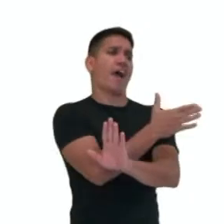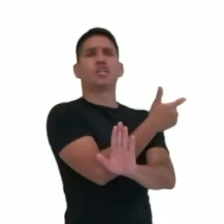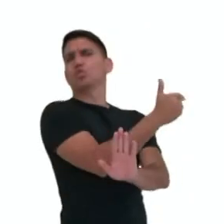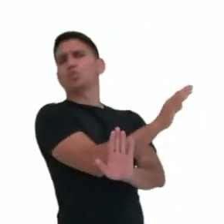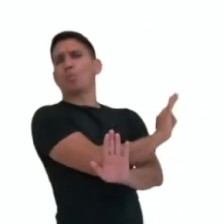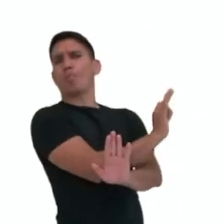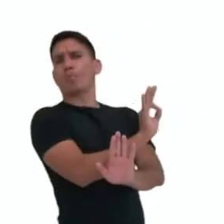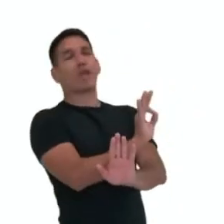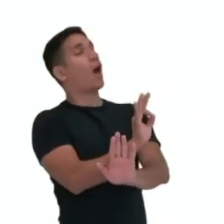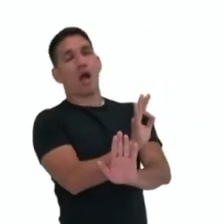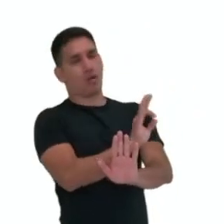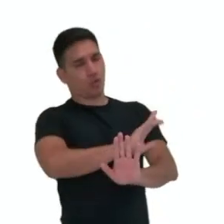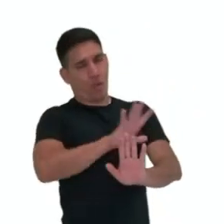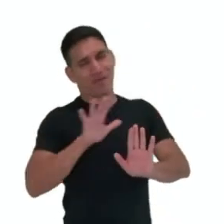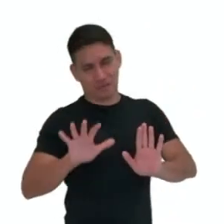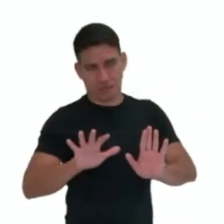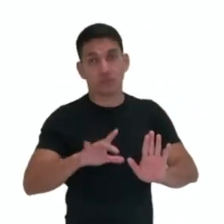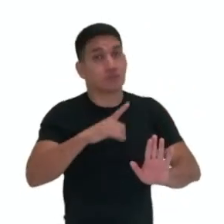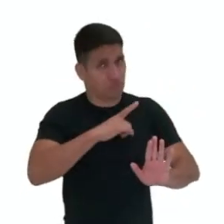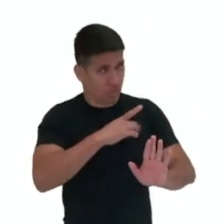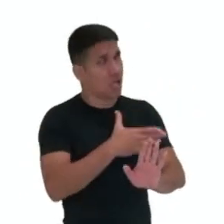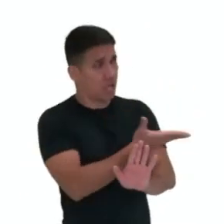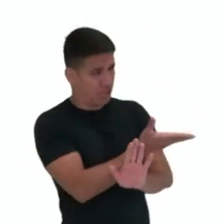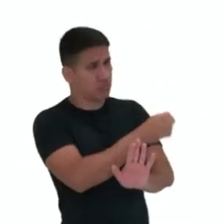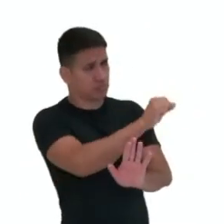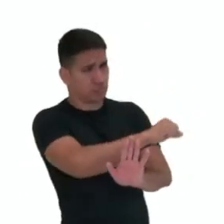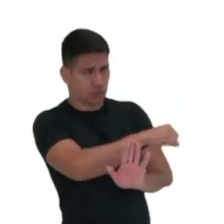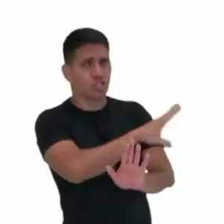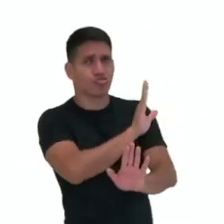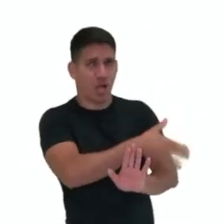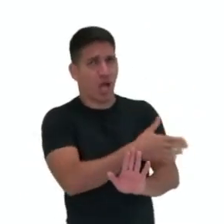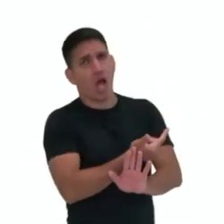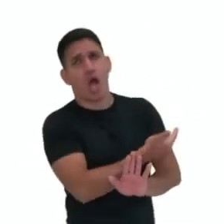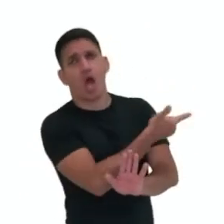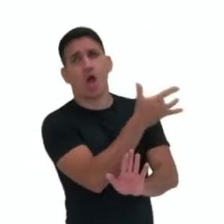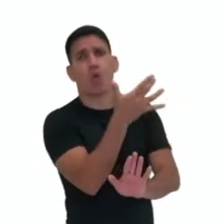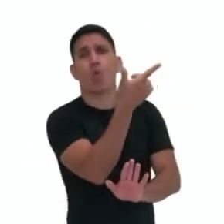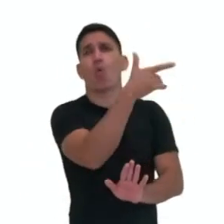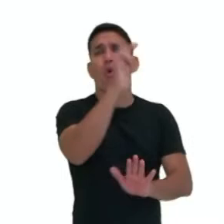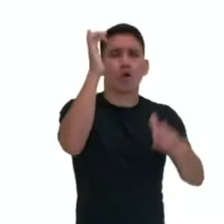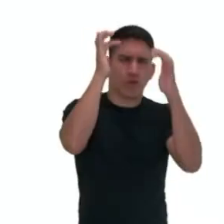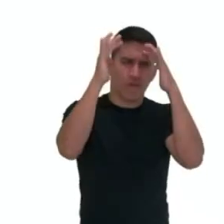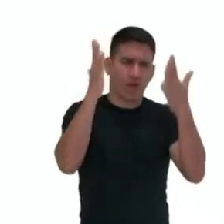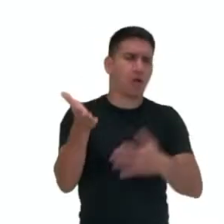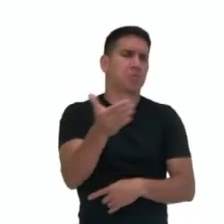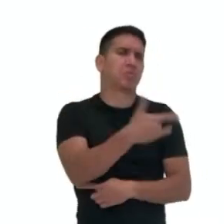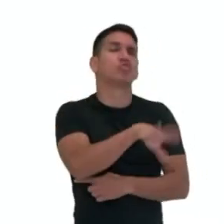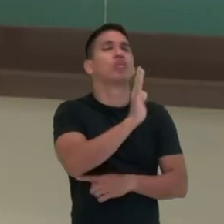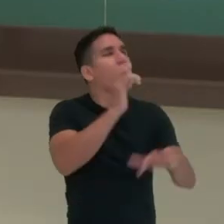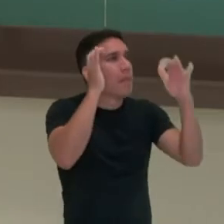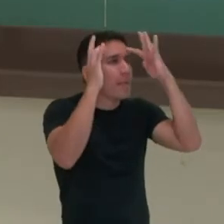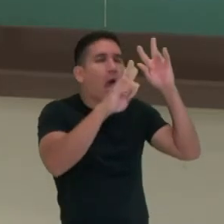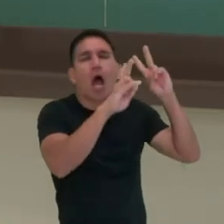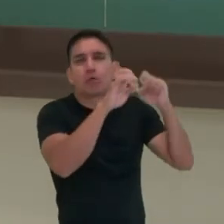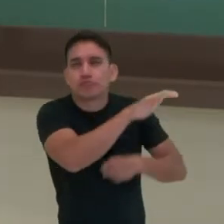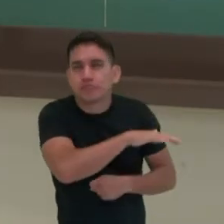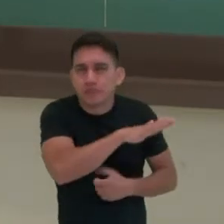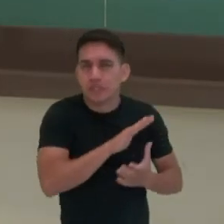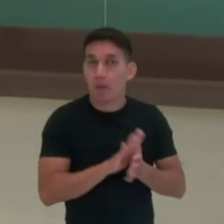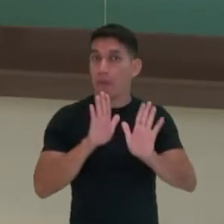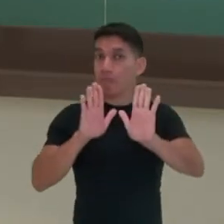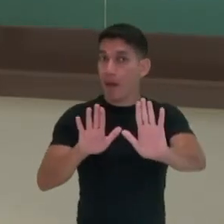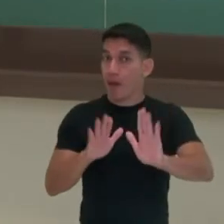não houvesse uma reflexão sobre a arte. Sim, já havia. Filósofos da antiguidade já pensavam sobre esse tema.